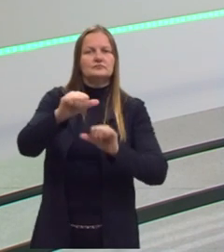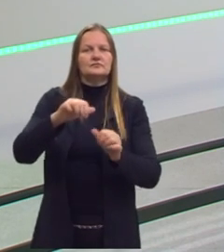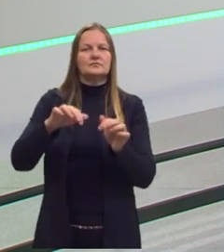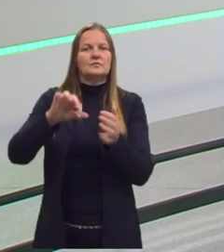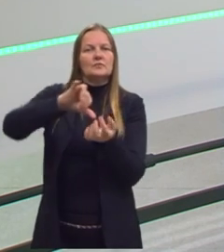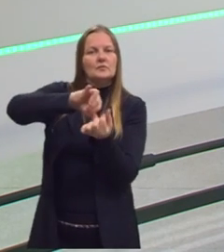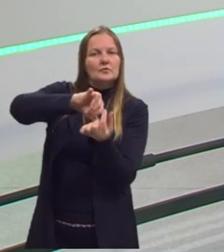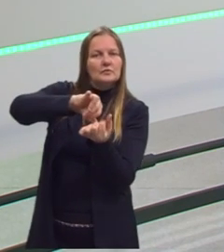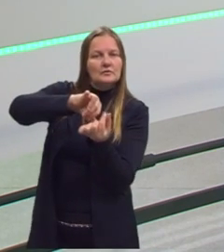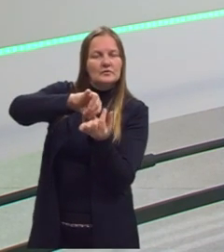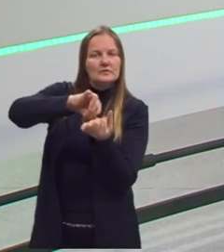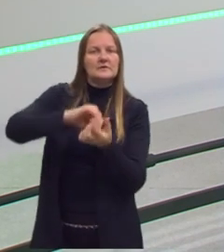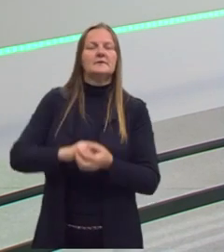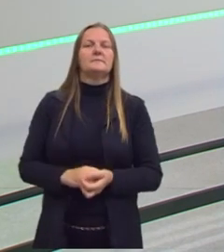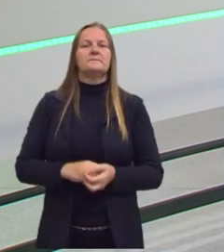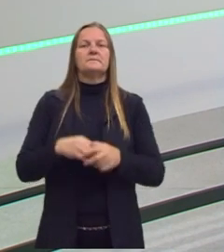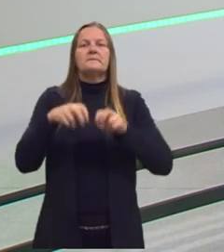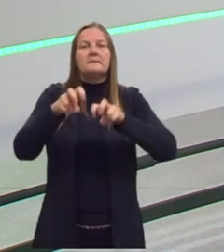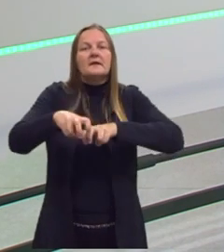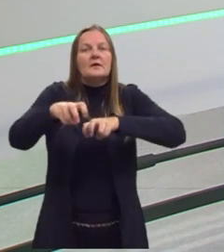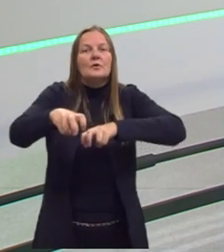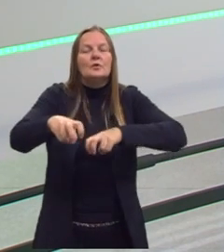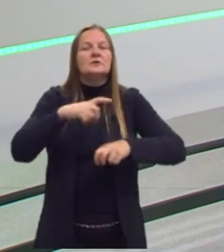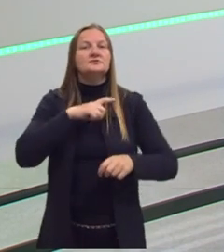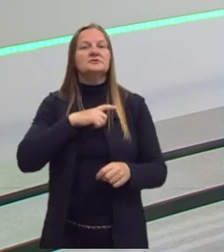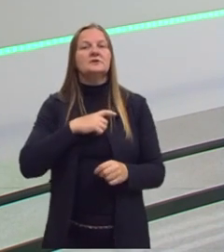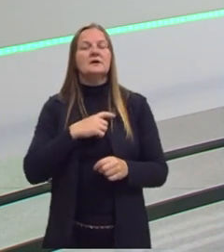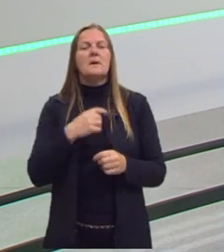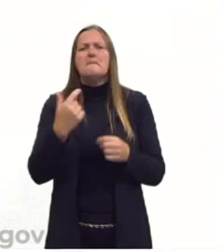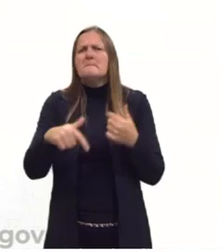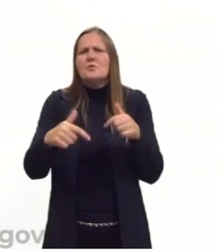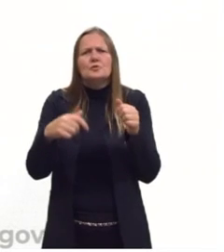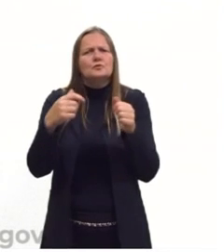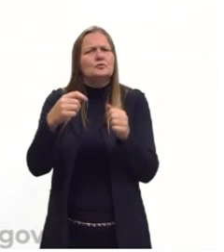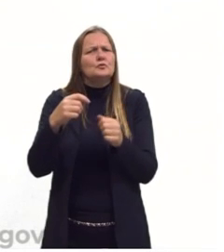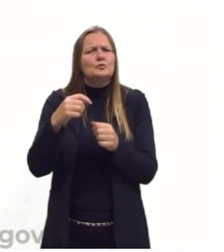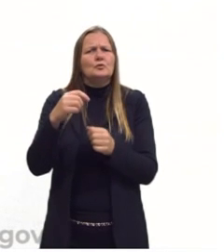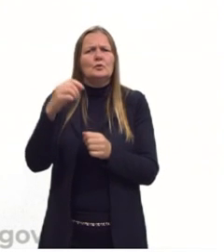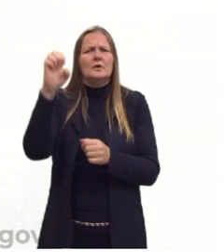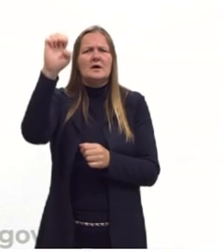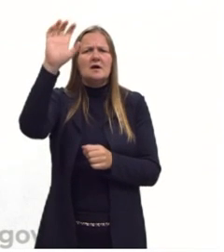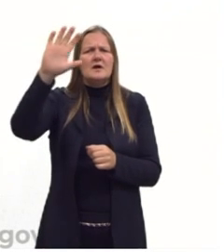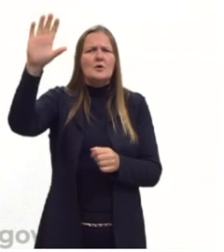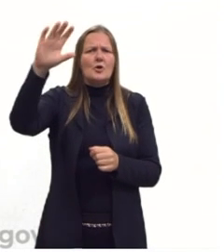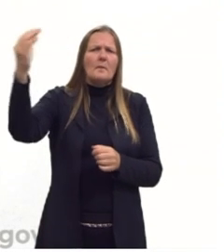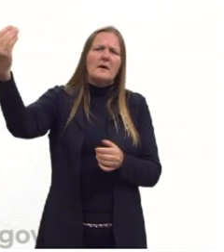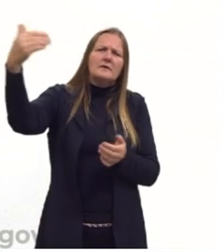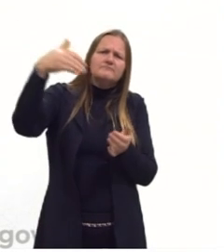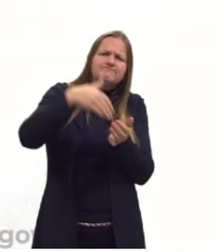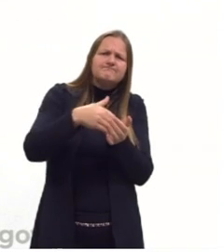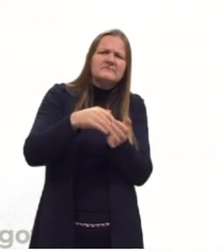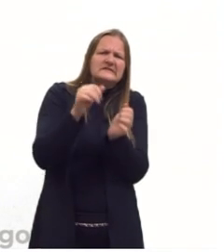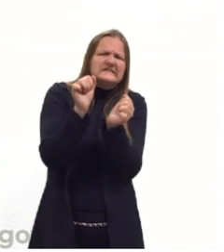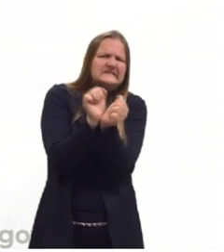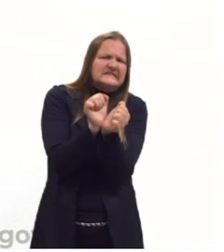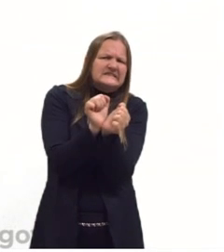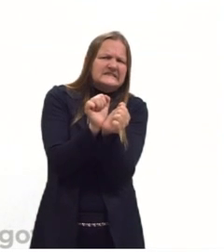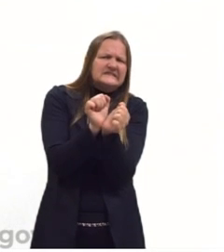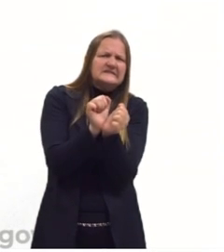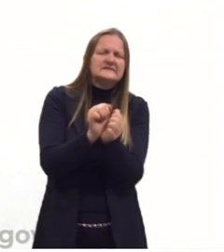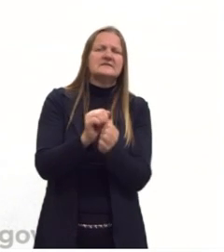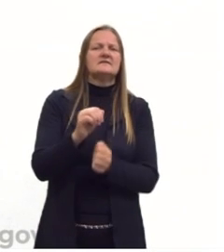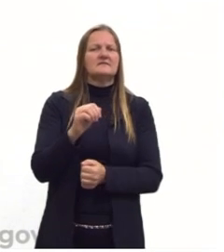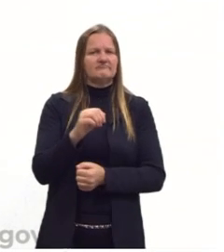As colônias, elas usavam mão de obra escrava. Então, os europeus trouxeram a mão de obra escrava para as colônias que eles